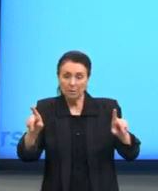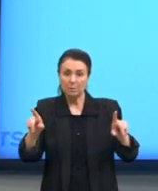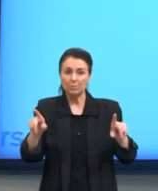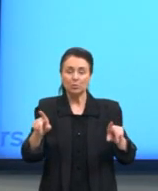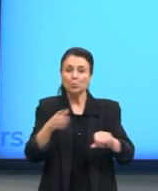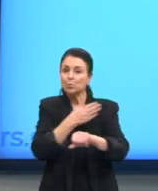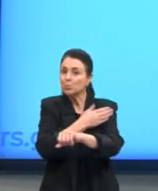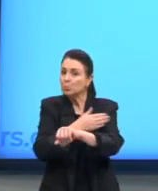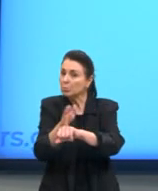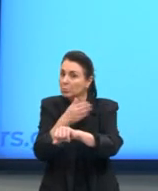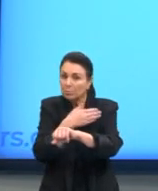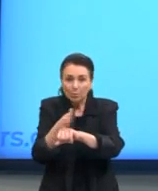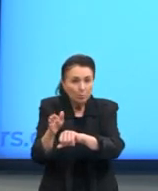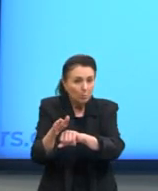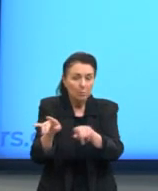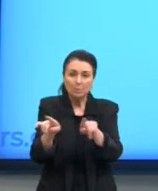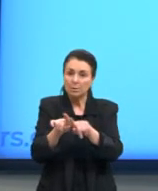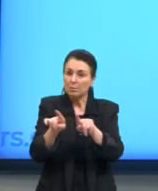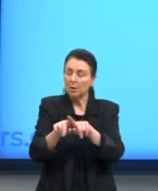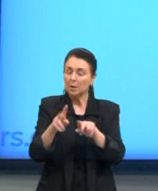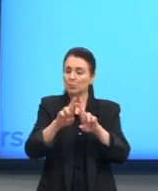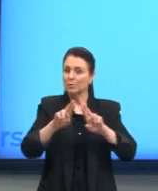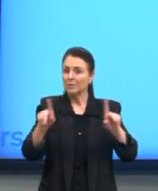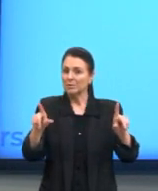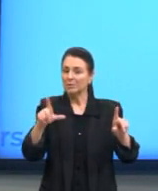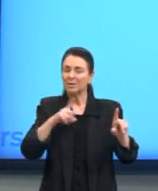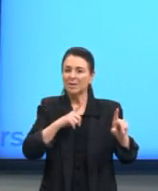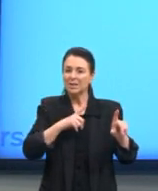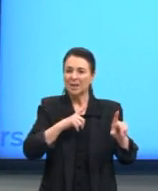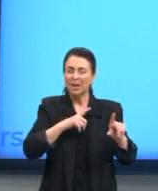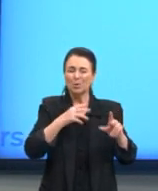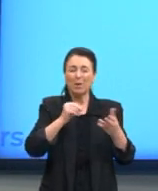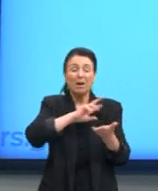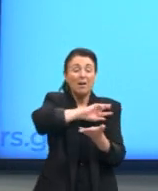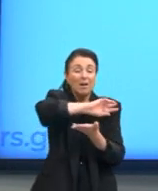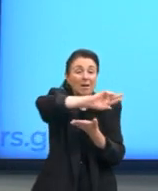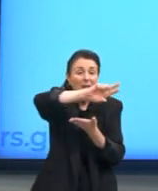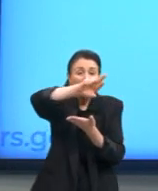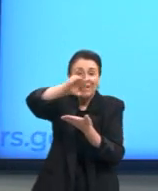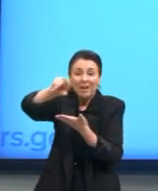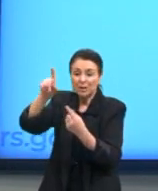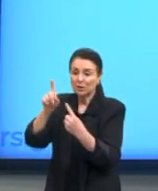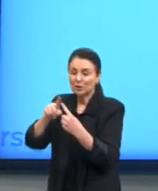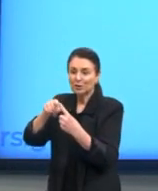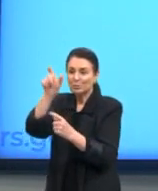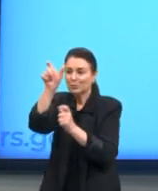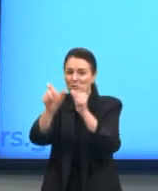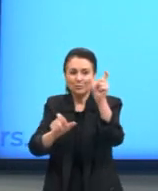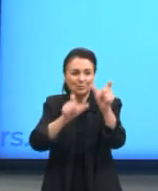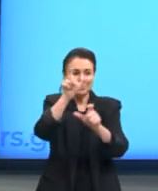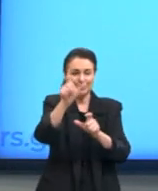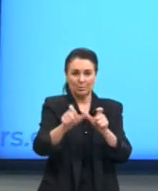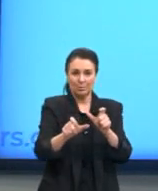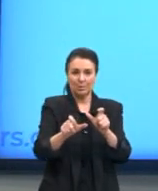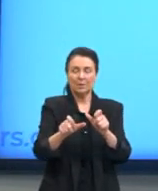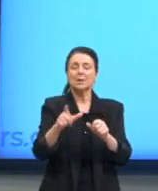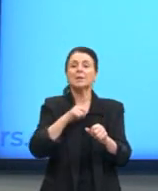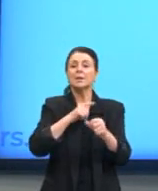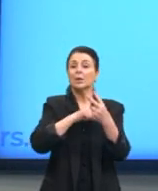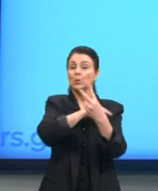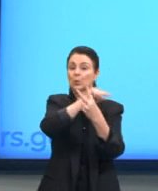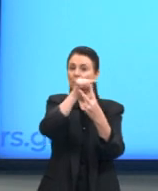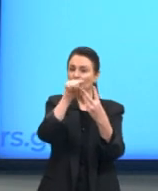hábitos diferentes. Aqui a gente tem bastante diversidade. Então, gente tem duas coisas que são